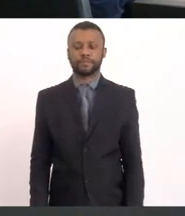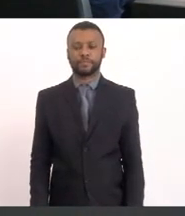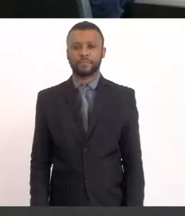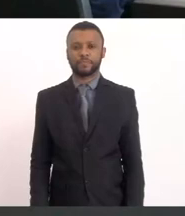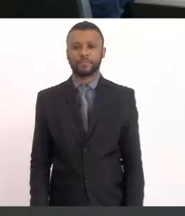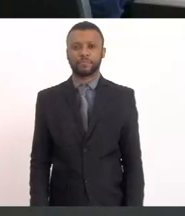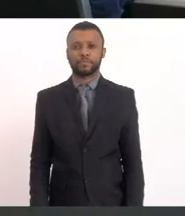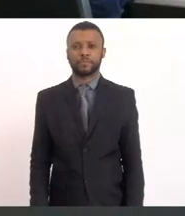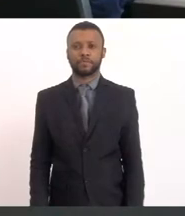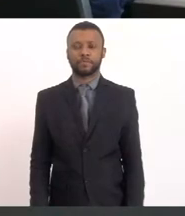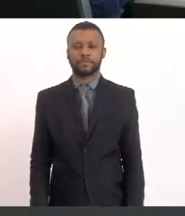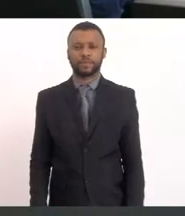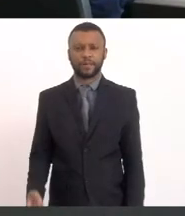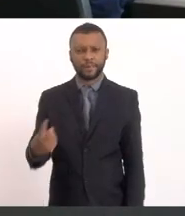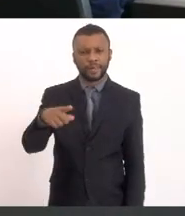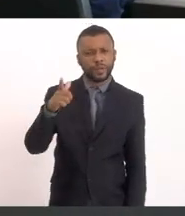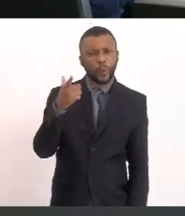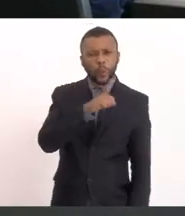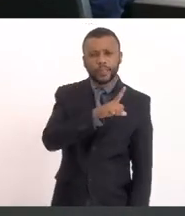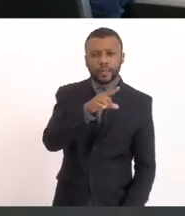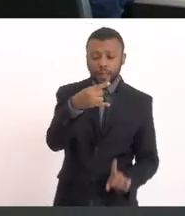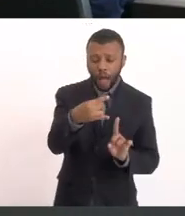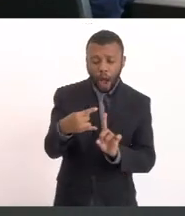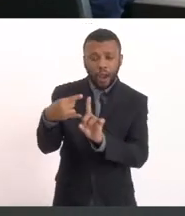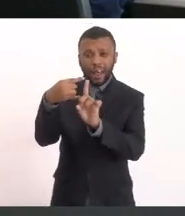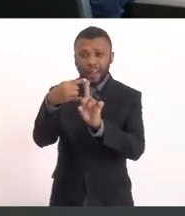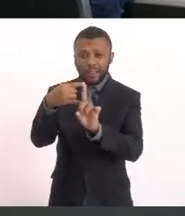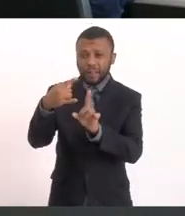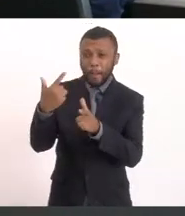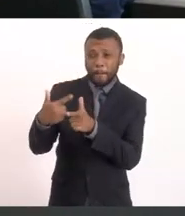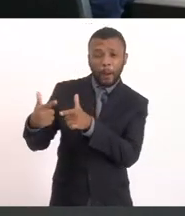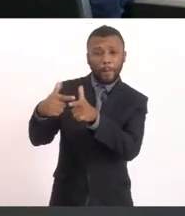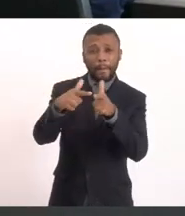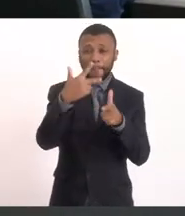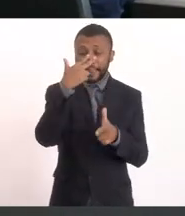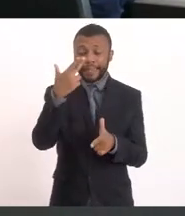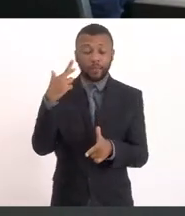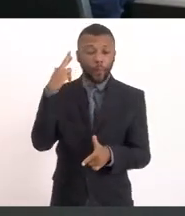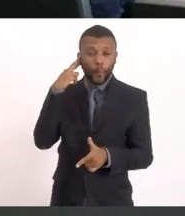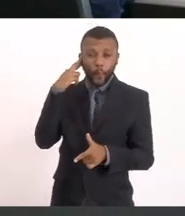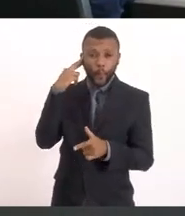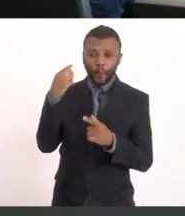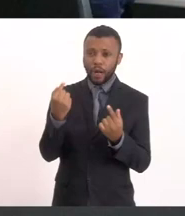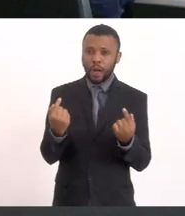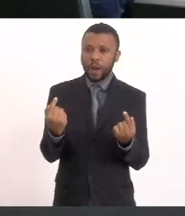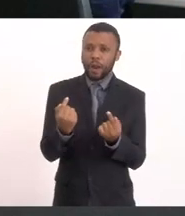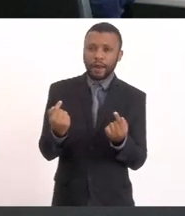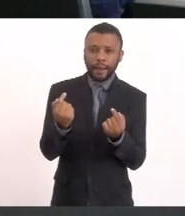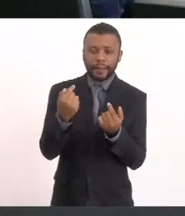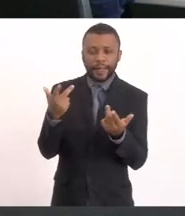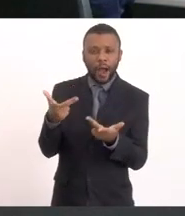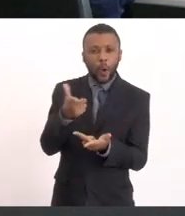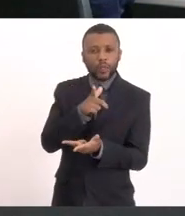Vocês estão escutando Quem está online Que estava com algum Probleminha aí Parece que ninguém Estava escutando Voltaram a escutar